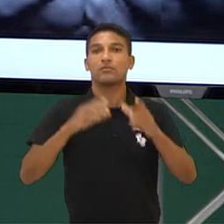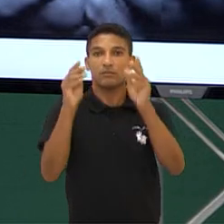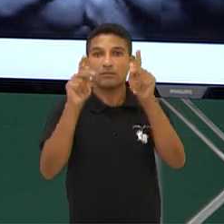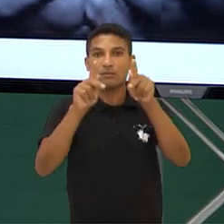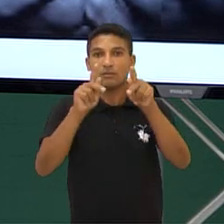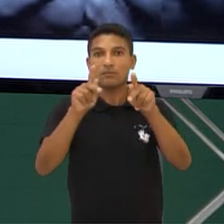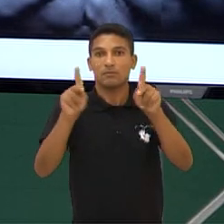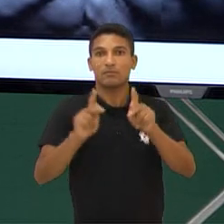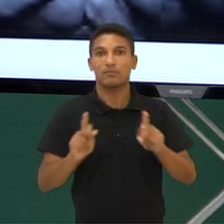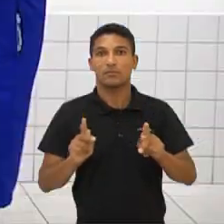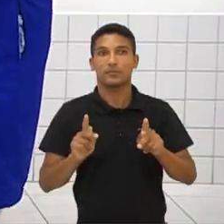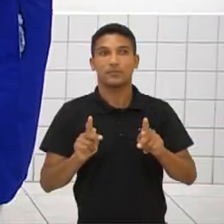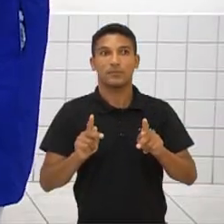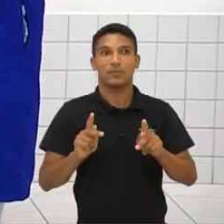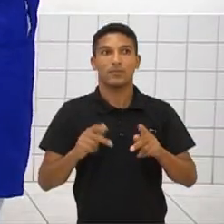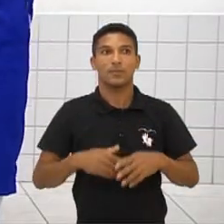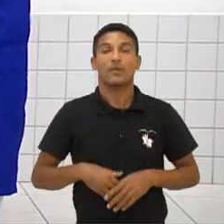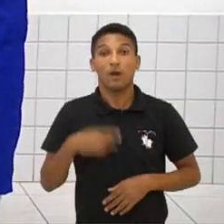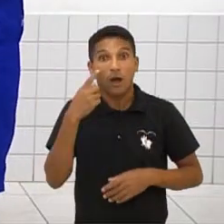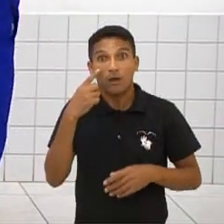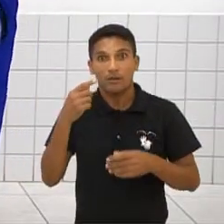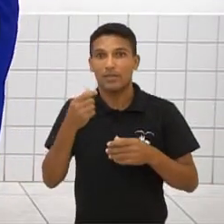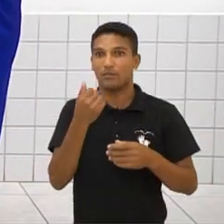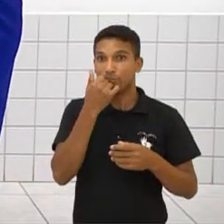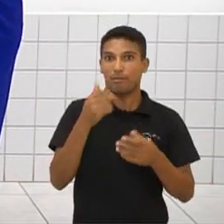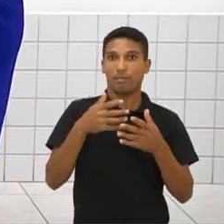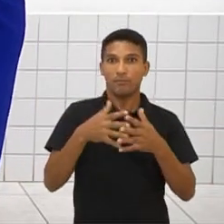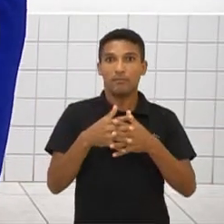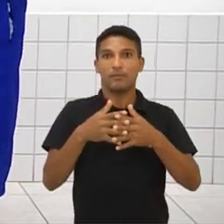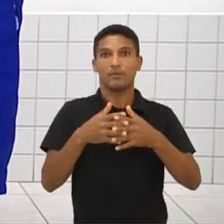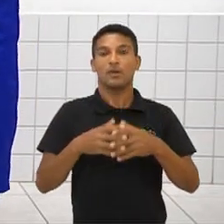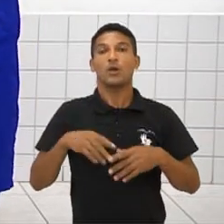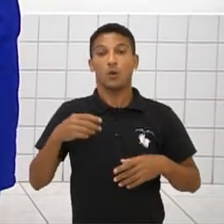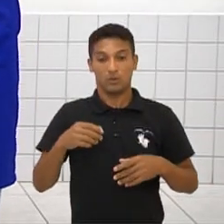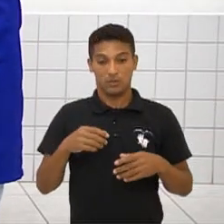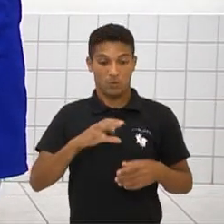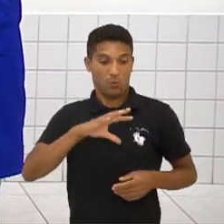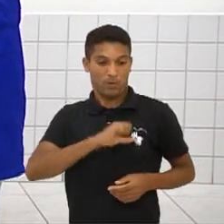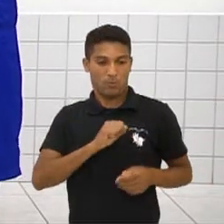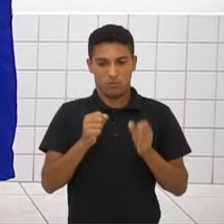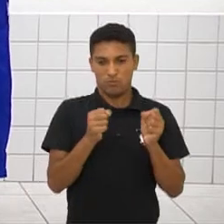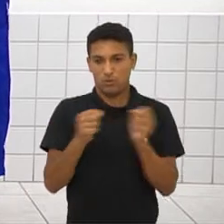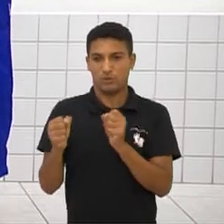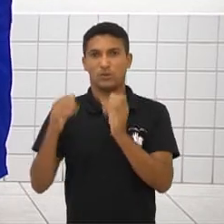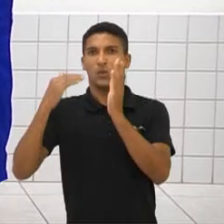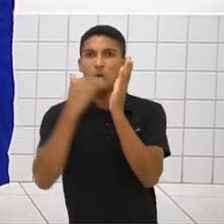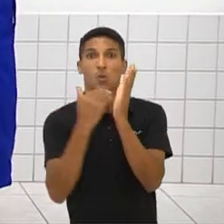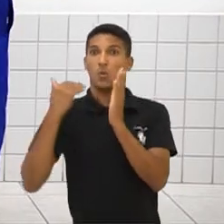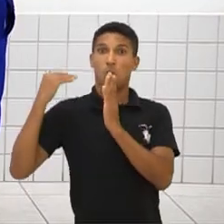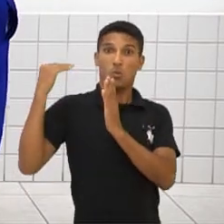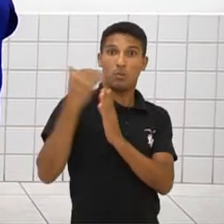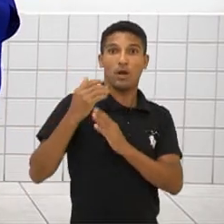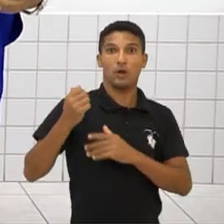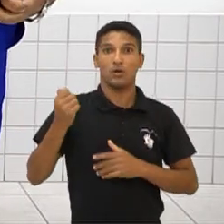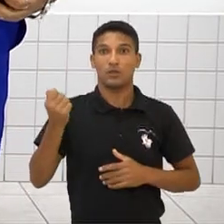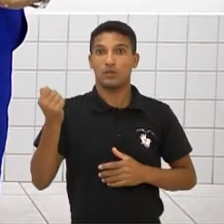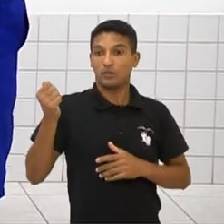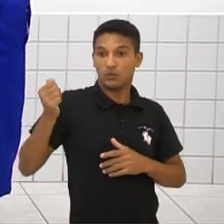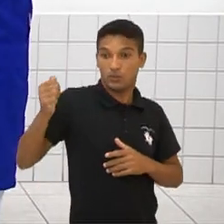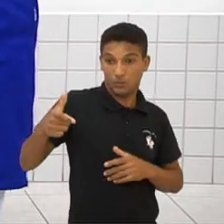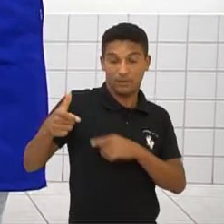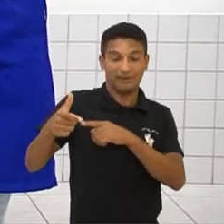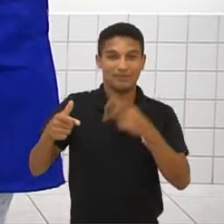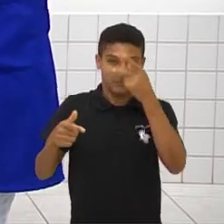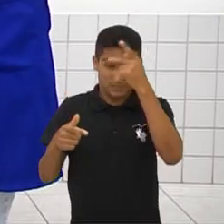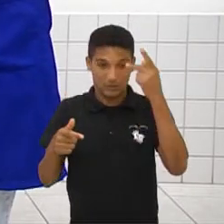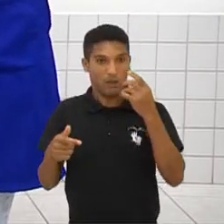Que quando, se o professor me permite, quando o poder do amor for maior do que o amor pelo poder,